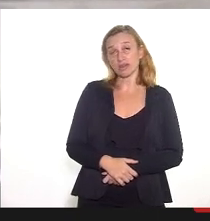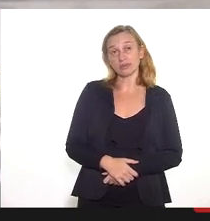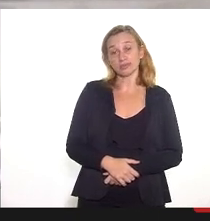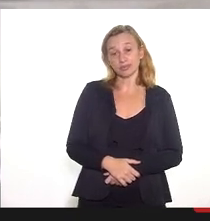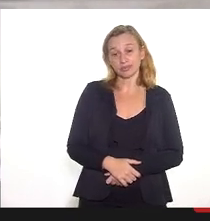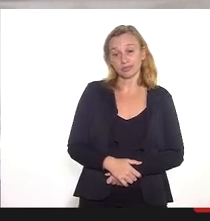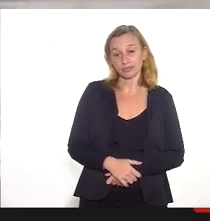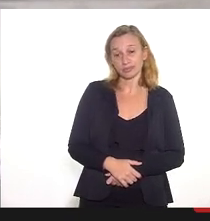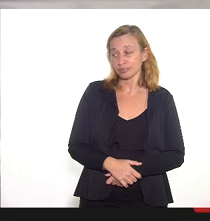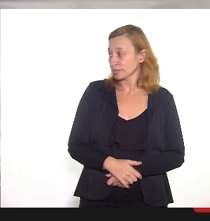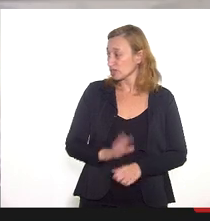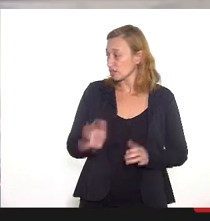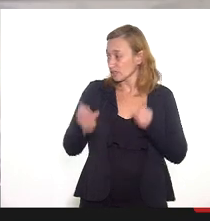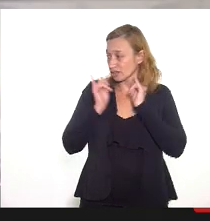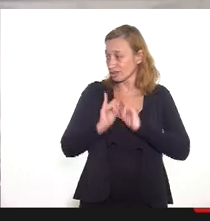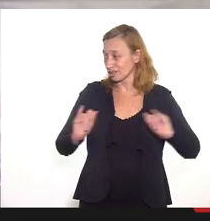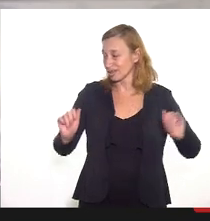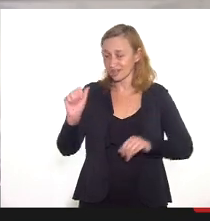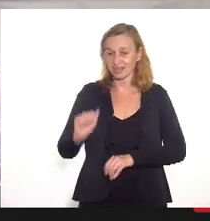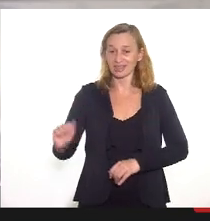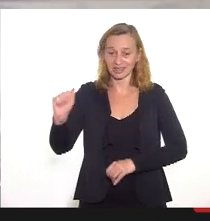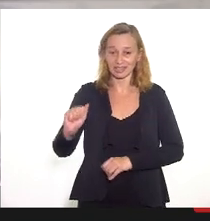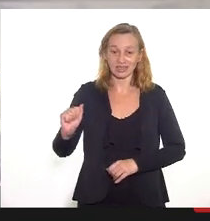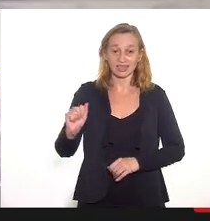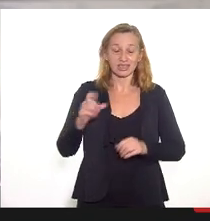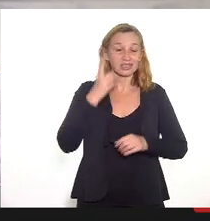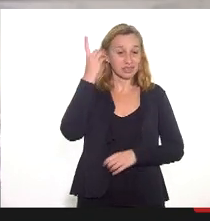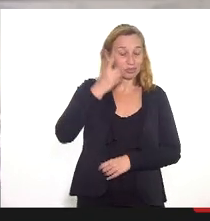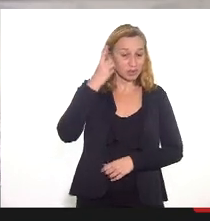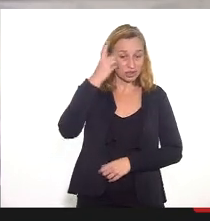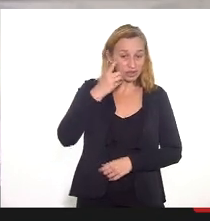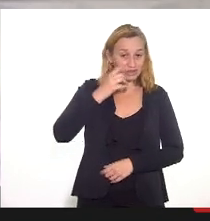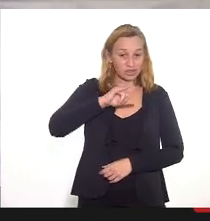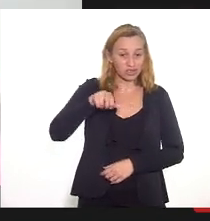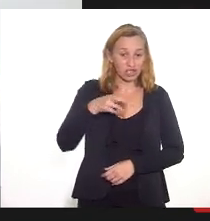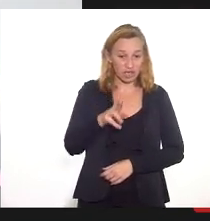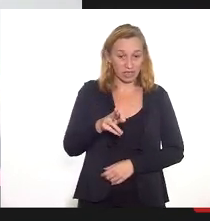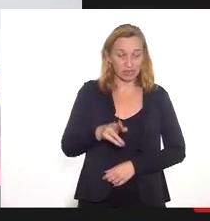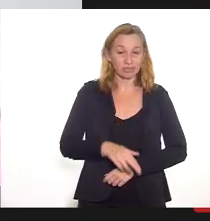Já anunciei aqui a assessoria do deputado Jair.